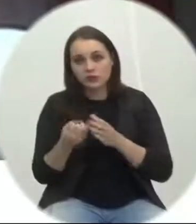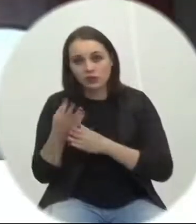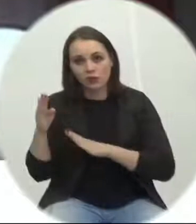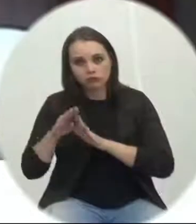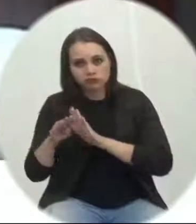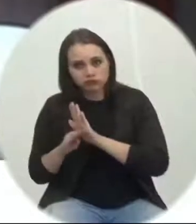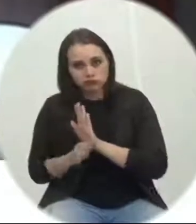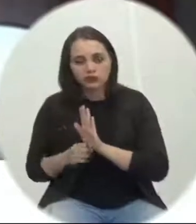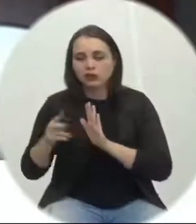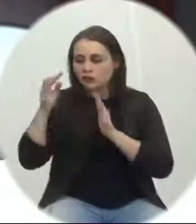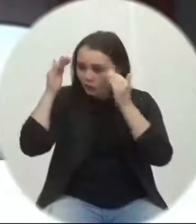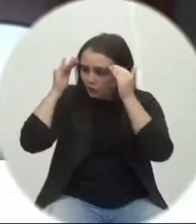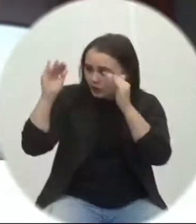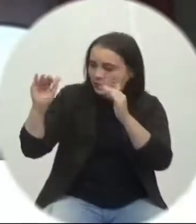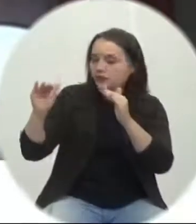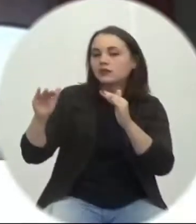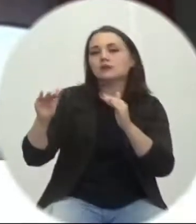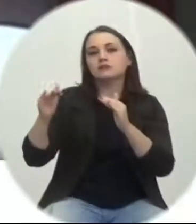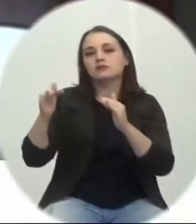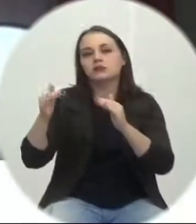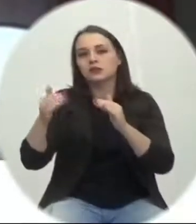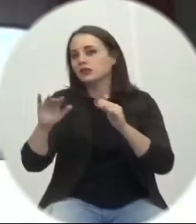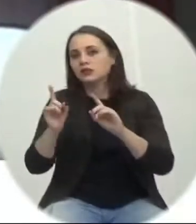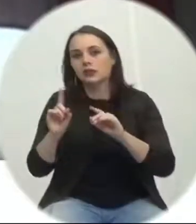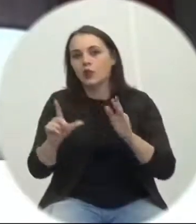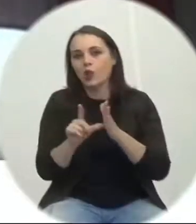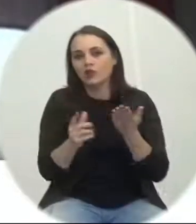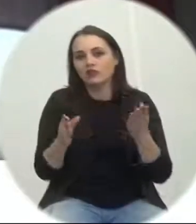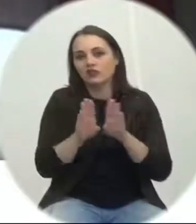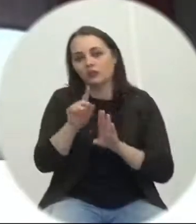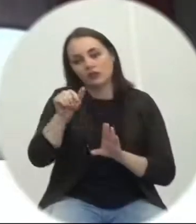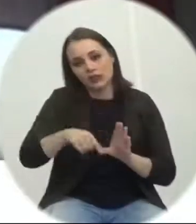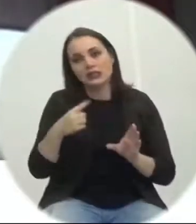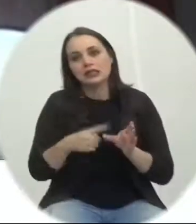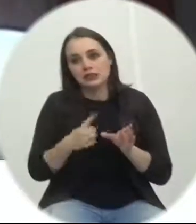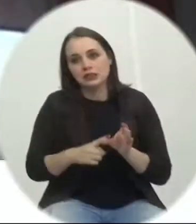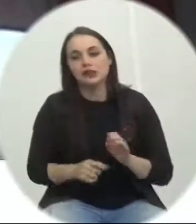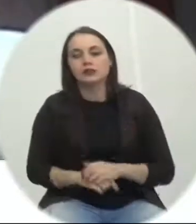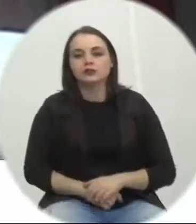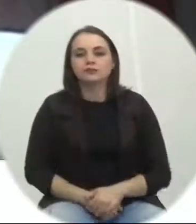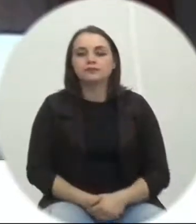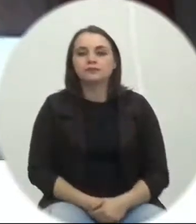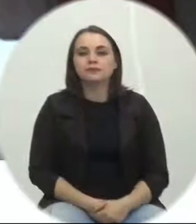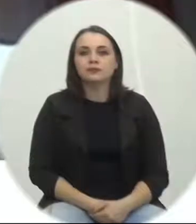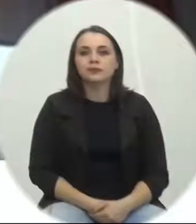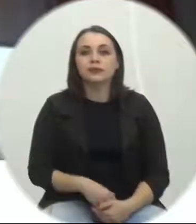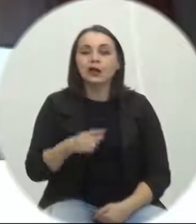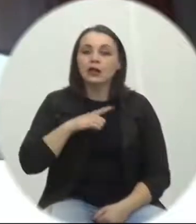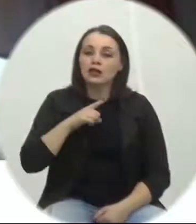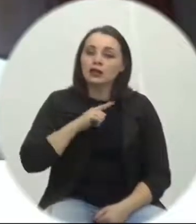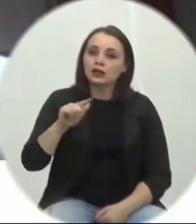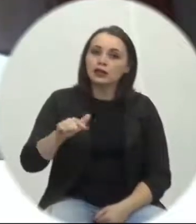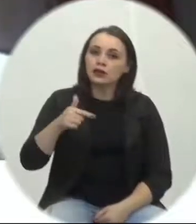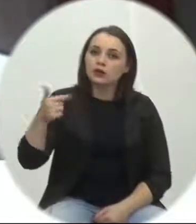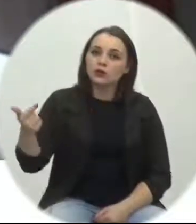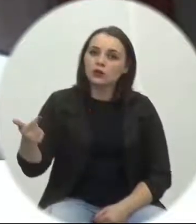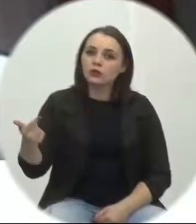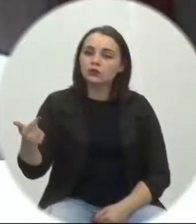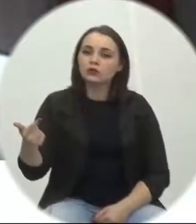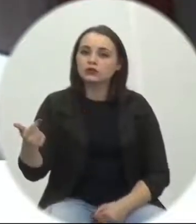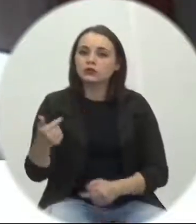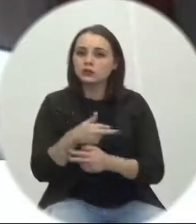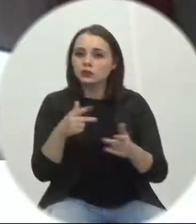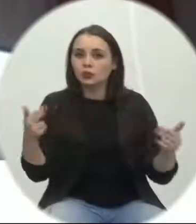sobre o não fechamento do comércio na nossa cidade. Tem outras restrições aí